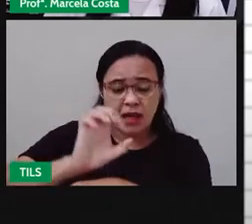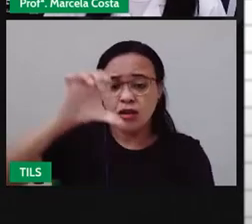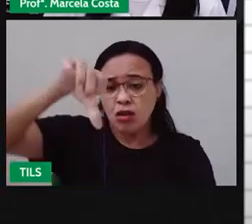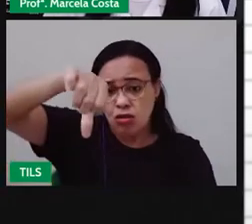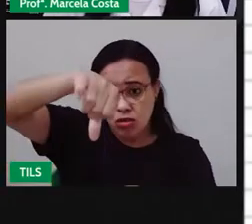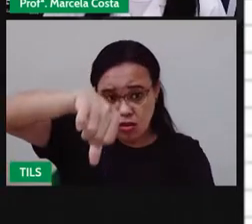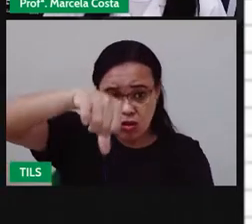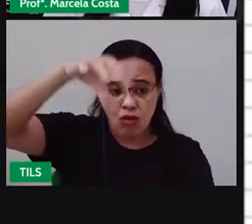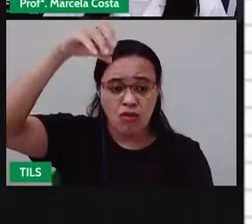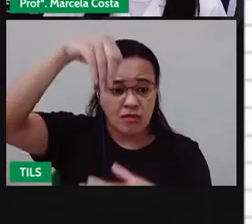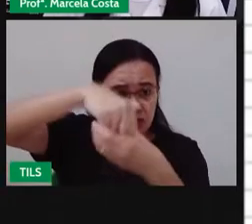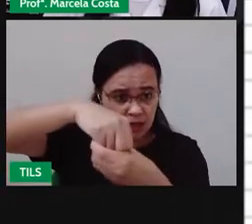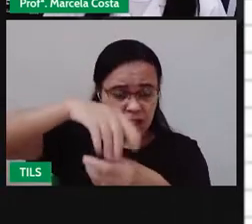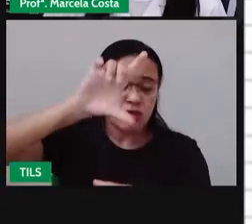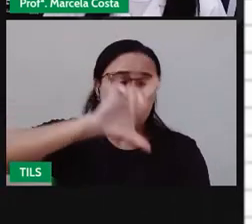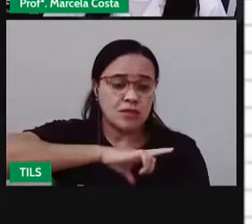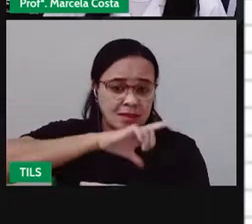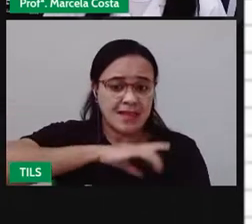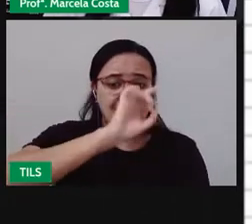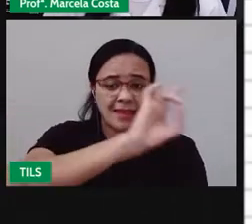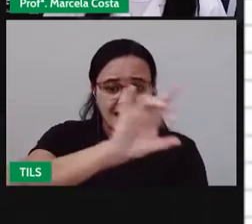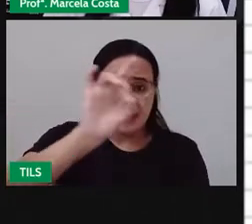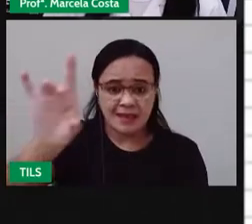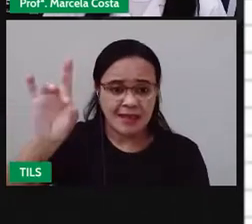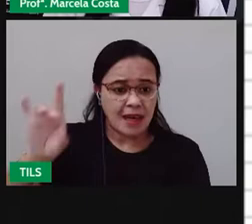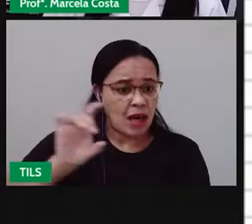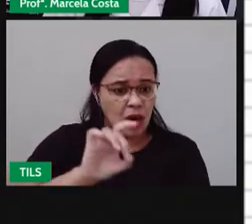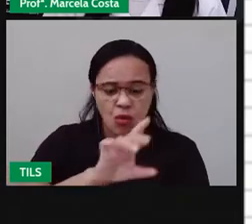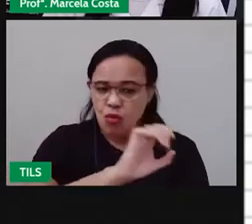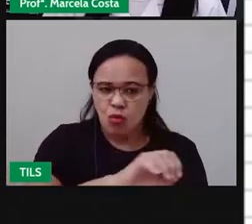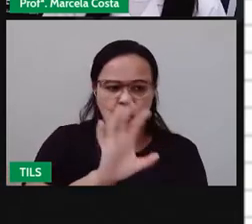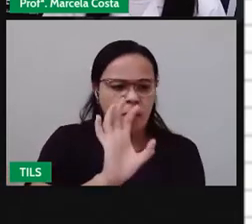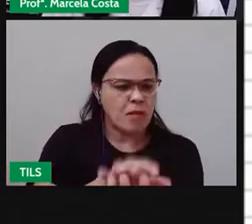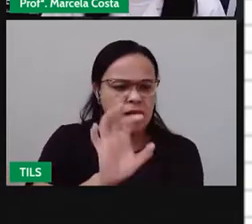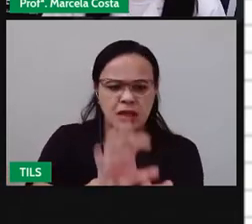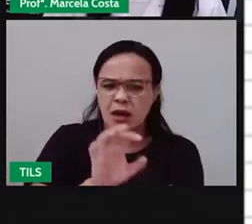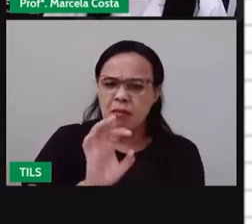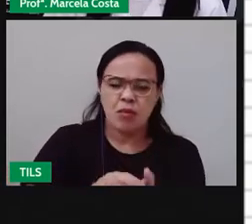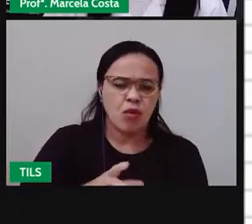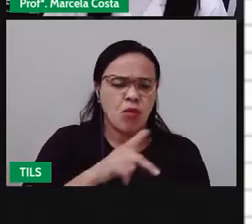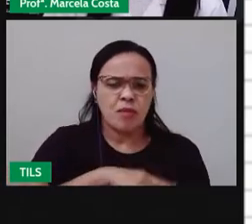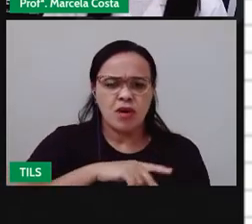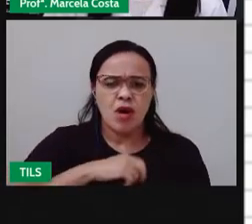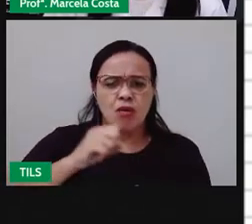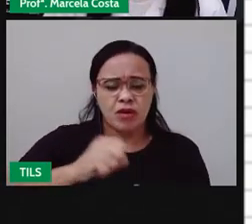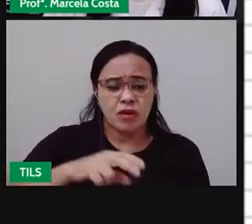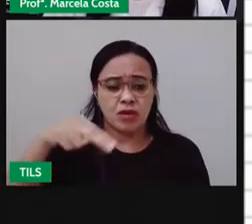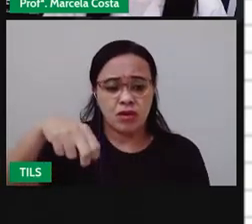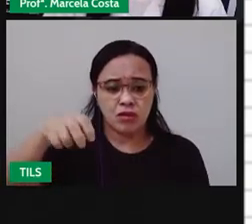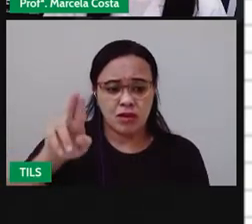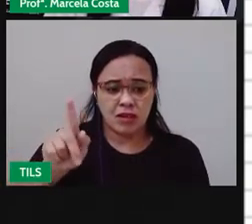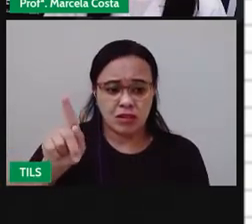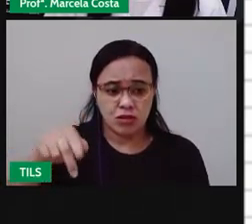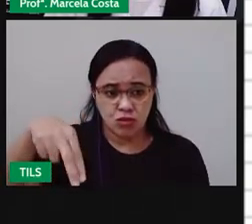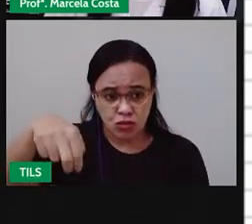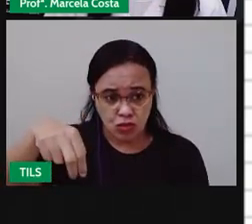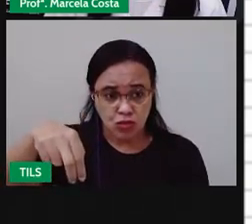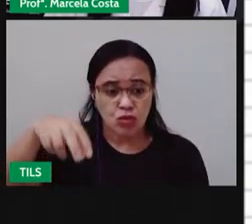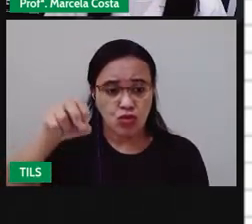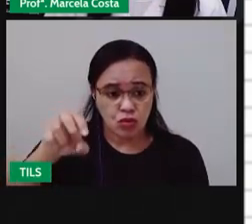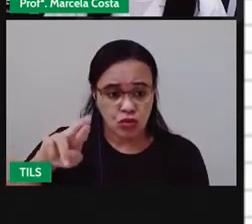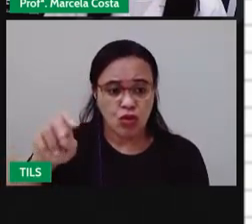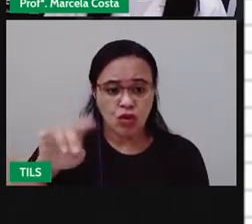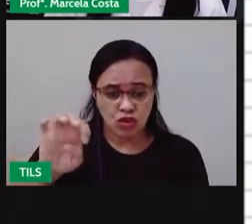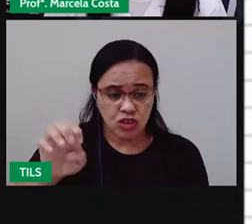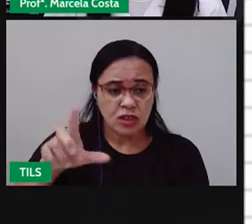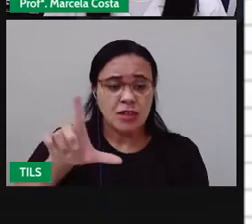Ceará, Maranhão, Paraíba, Pernambuco, Piauí, Rio Grande do Norte e Sergipe. Tendo por